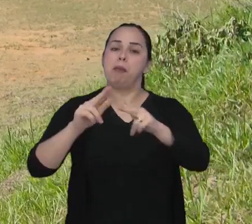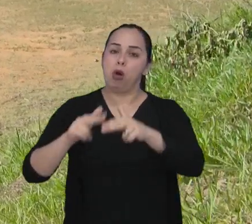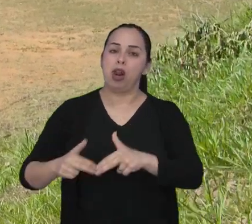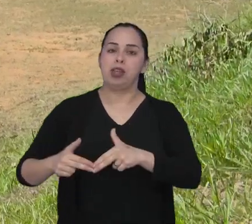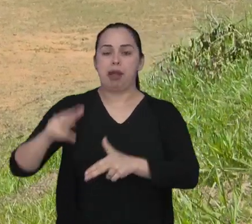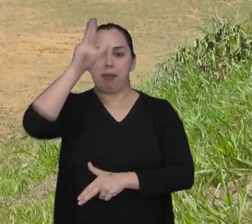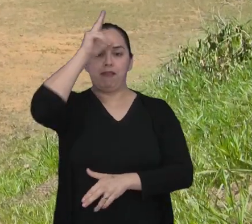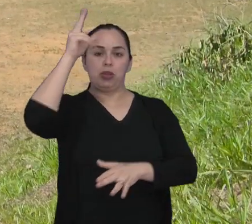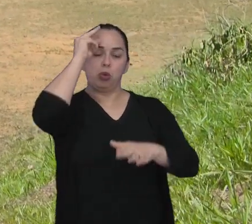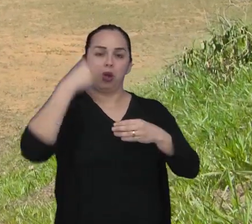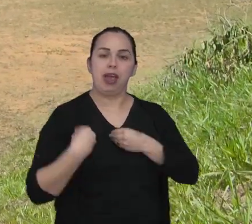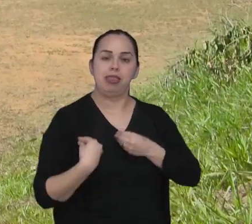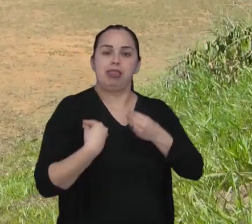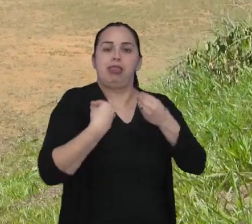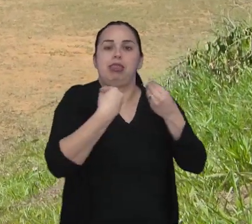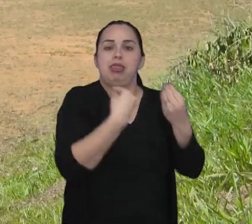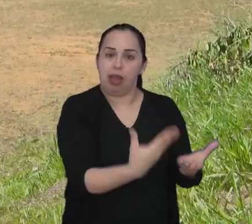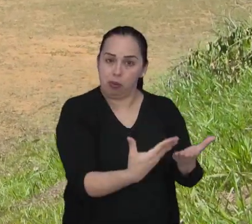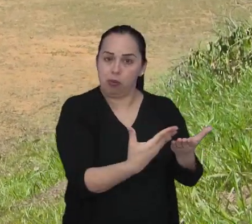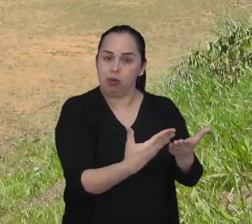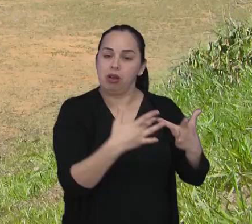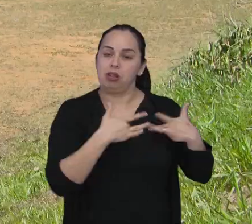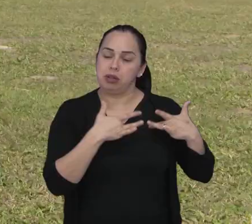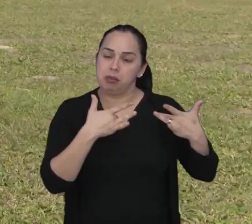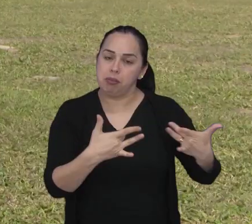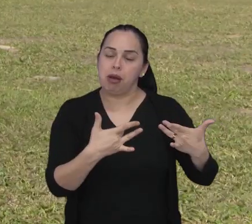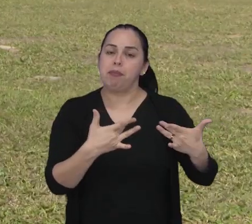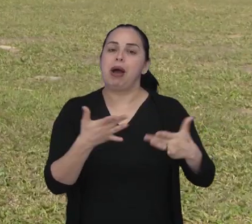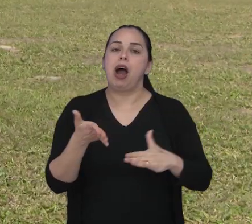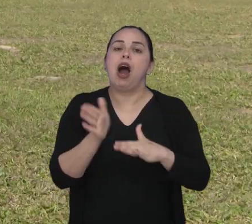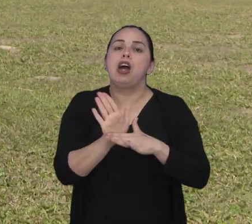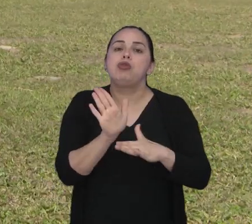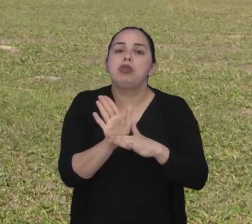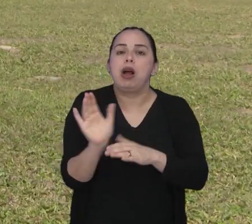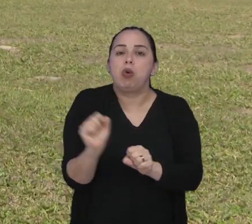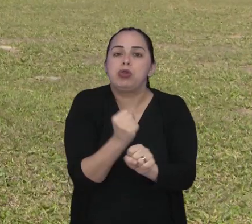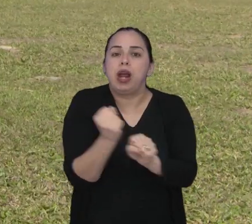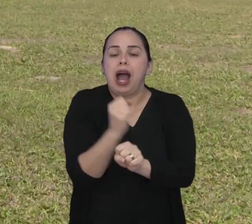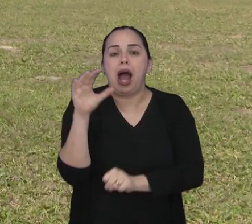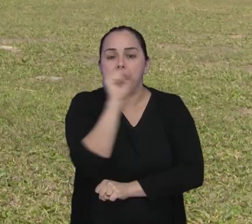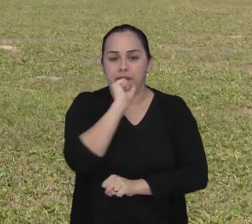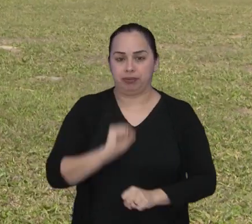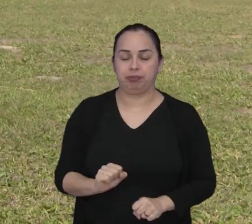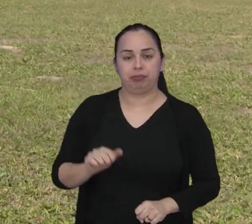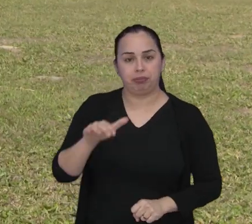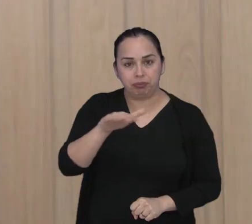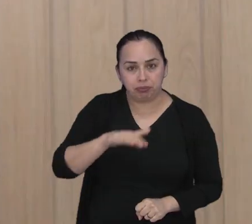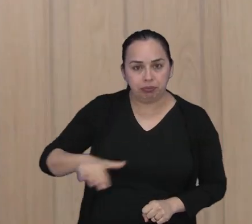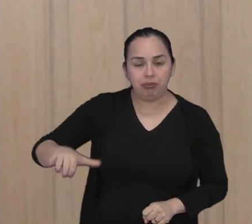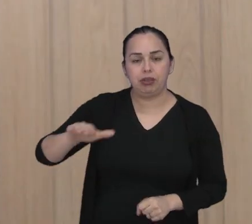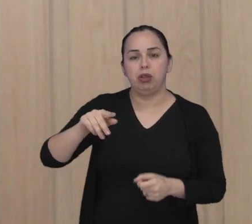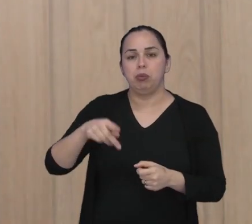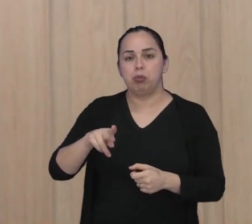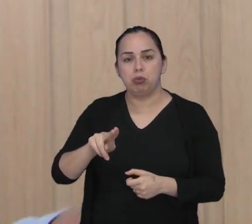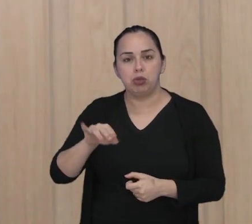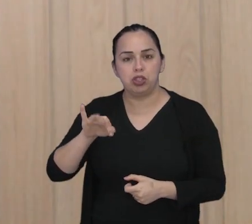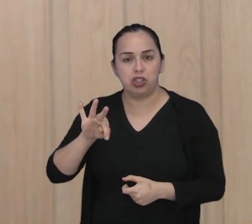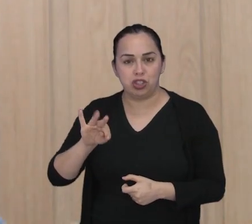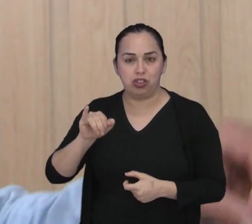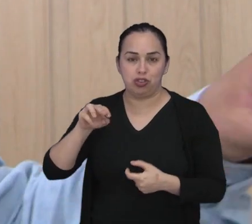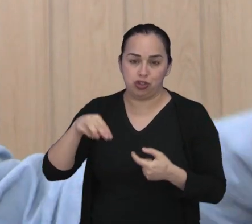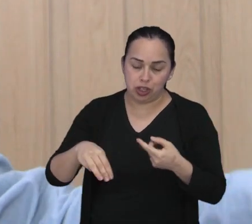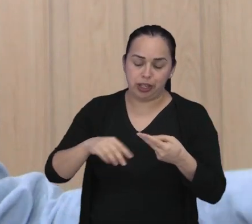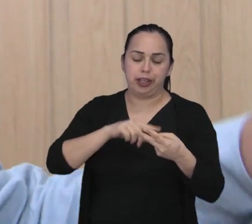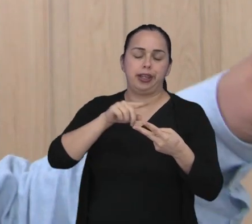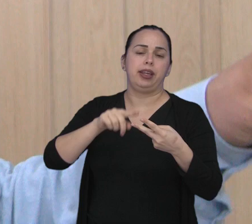escolas estaduais, a área foi doada ao governo para facilitar o processo de implantação da unidade. A região da Vila